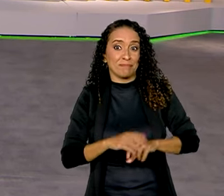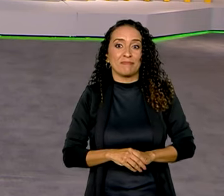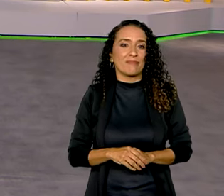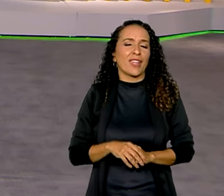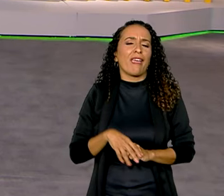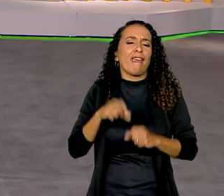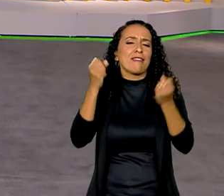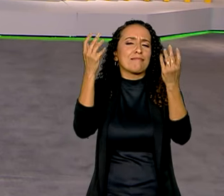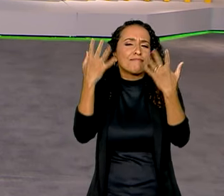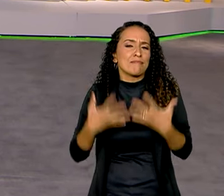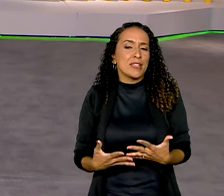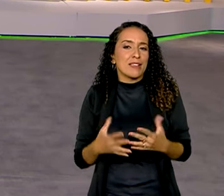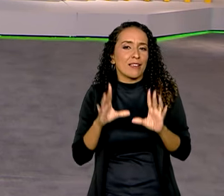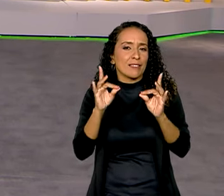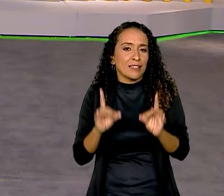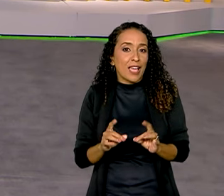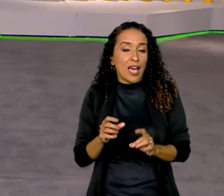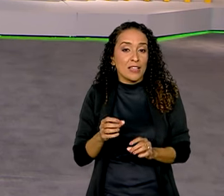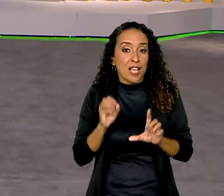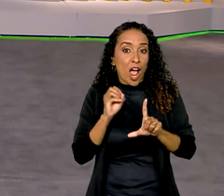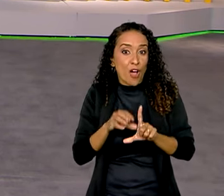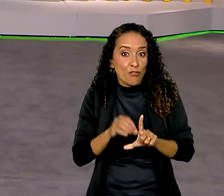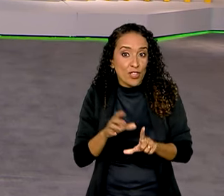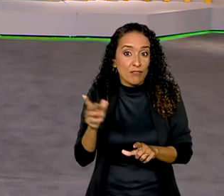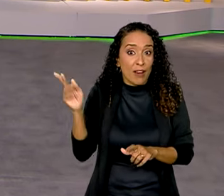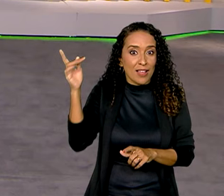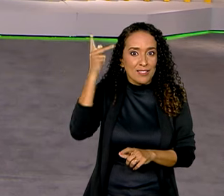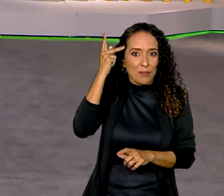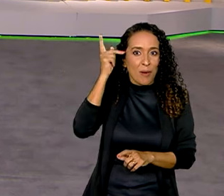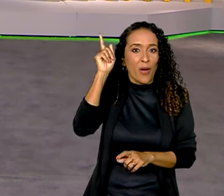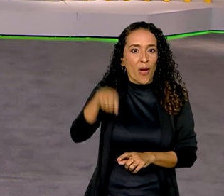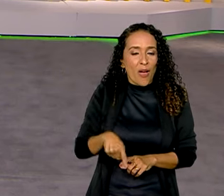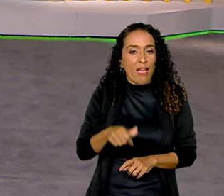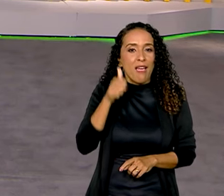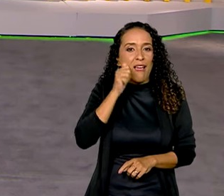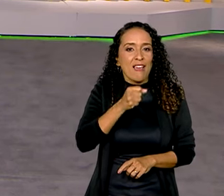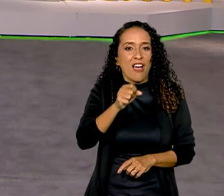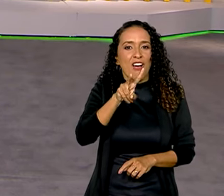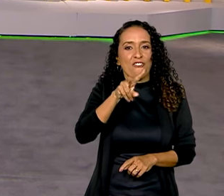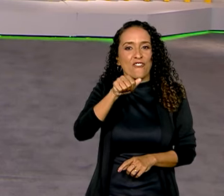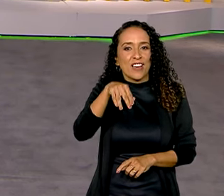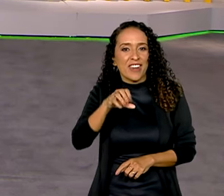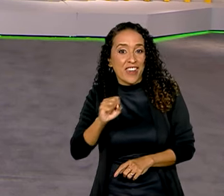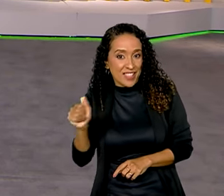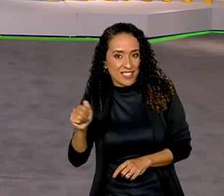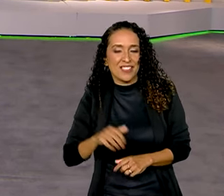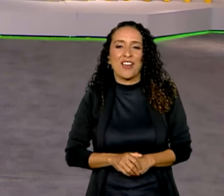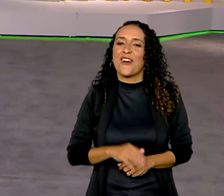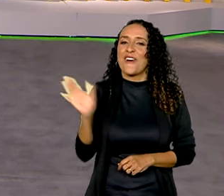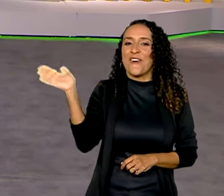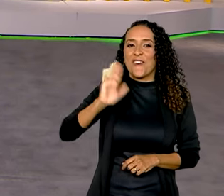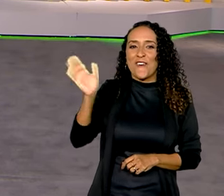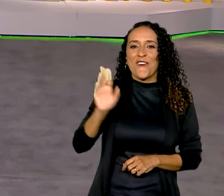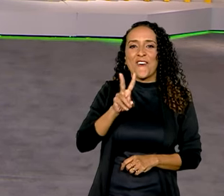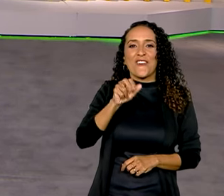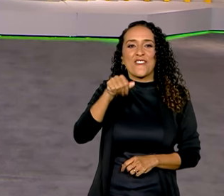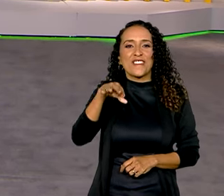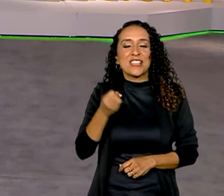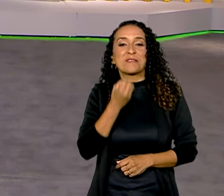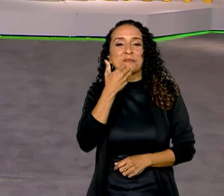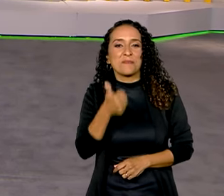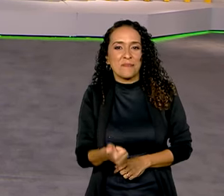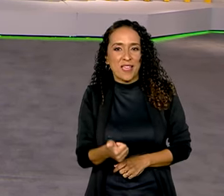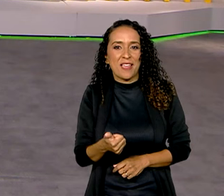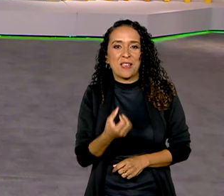E quem traz todos os detalhes ao vivo, direto de São Paulo, é a repórter Vanessa Casalino. Olá, Vanessa, tudo